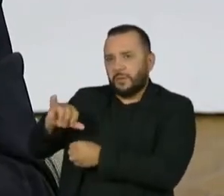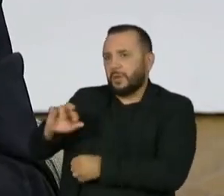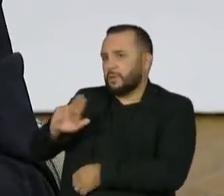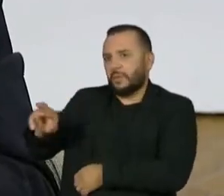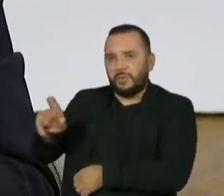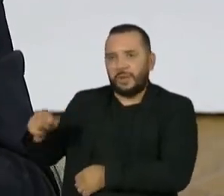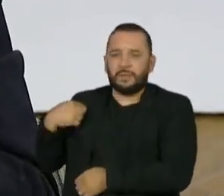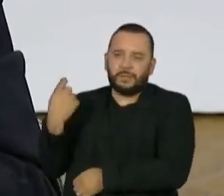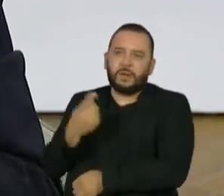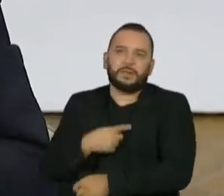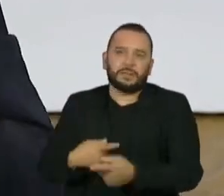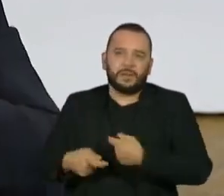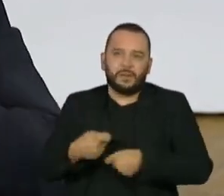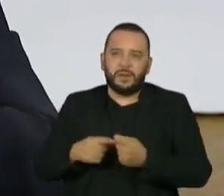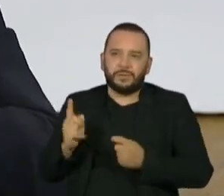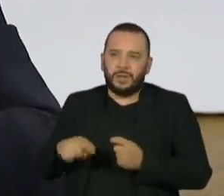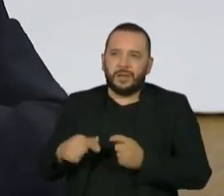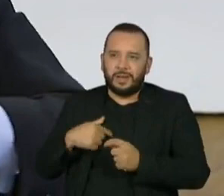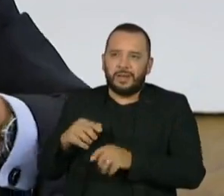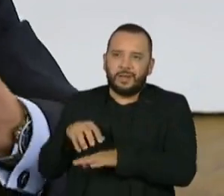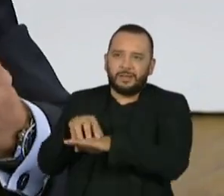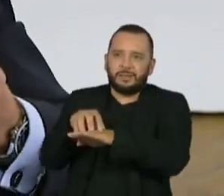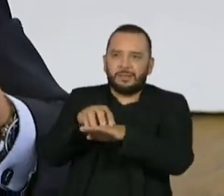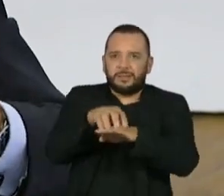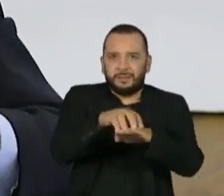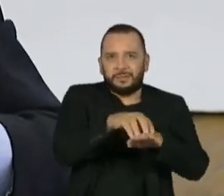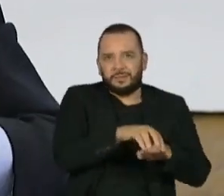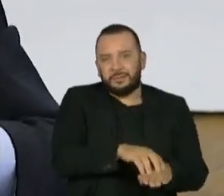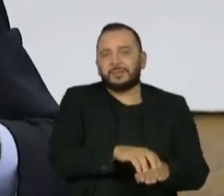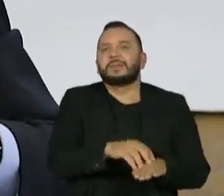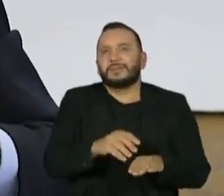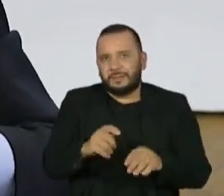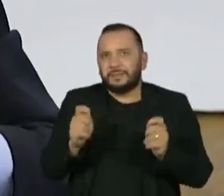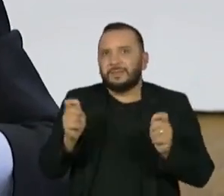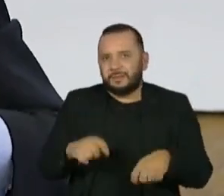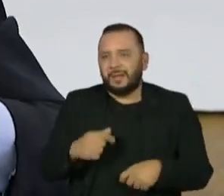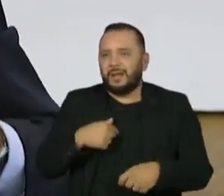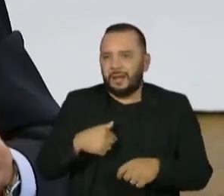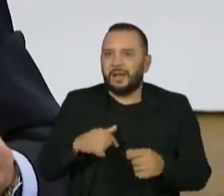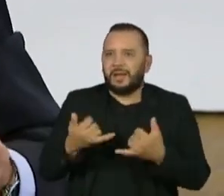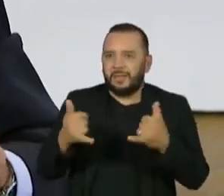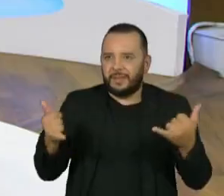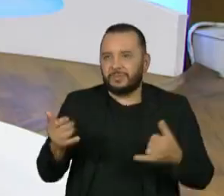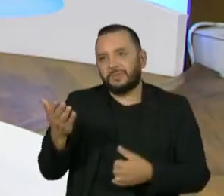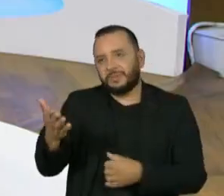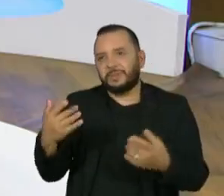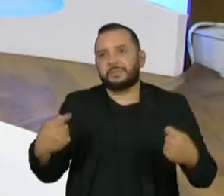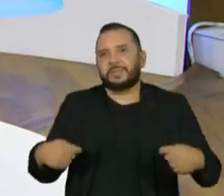negócio que nós estamos construindo. Nós estamos construindo uma empresa de energia que disponibiliza a energia que você precisar.